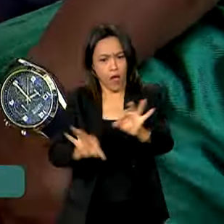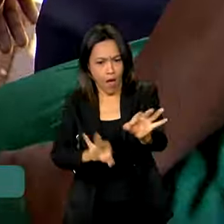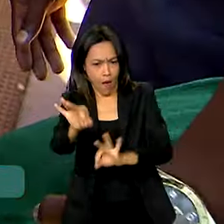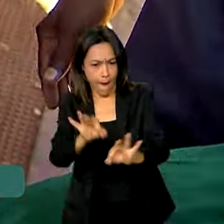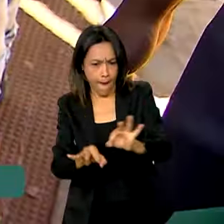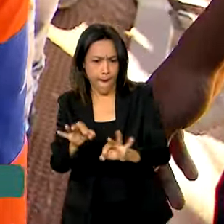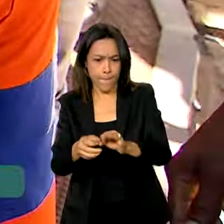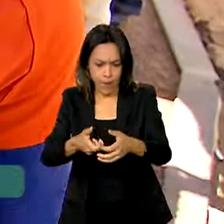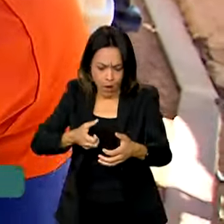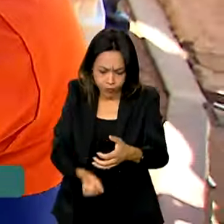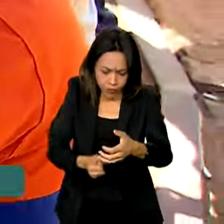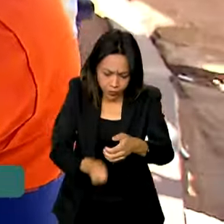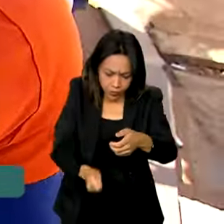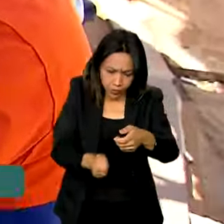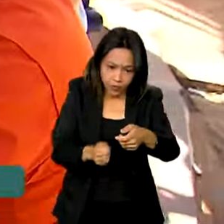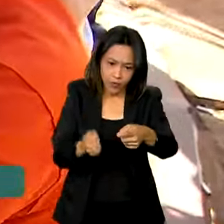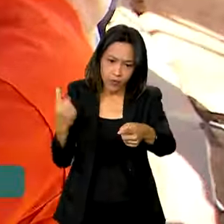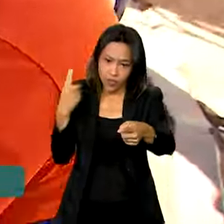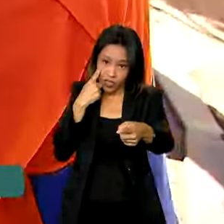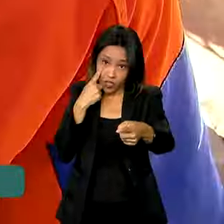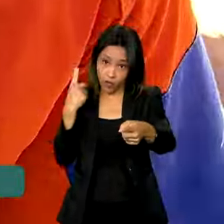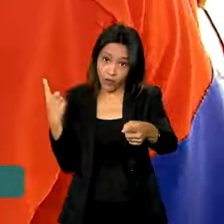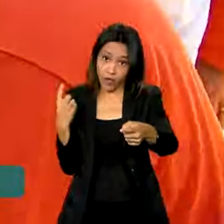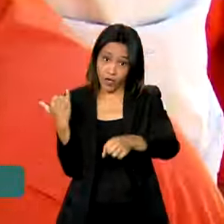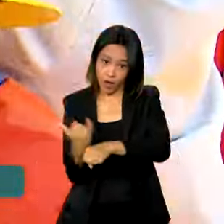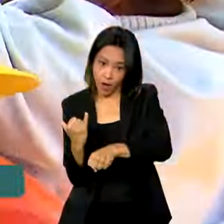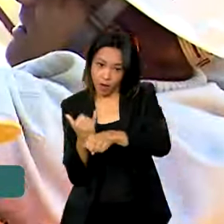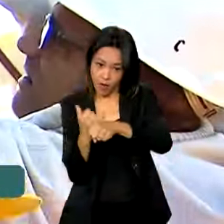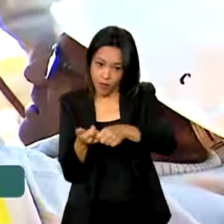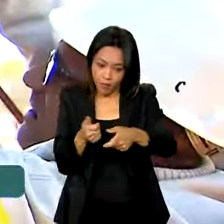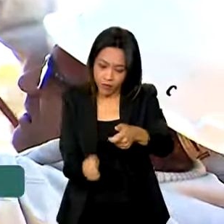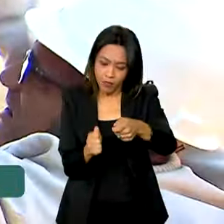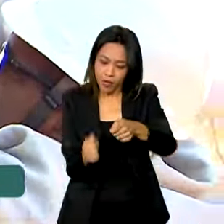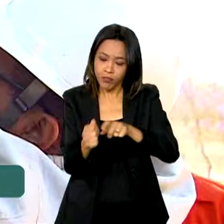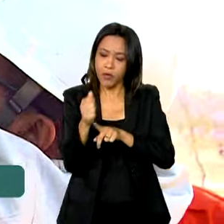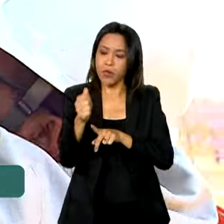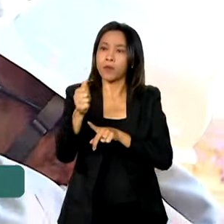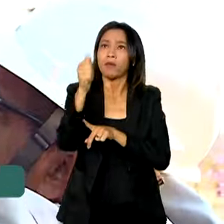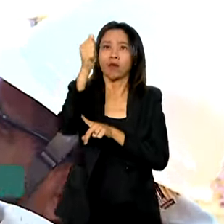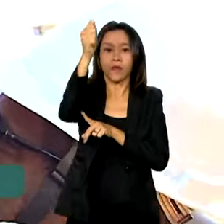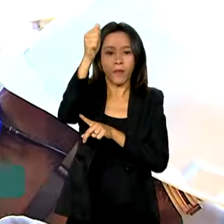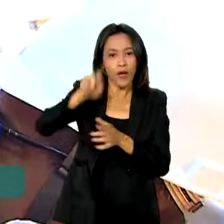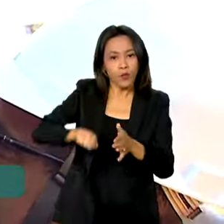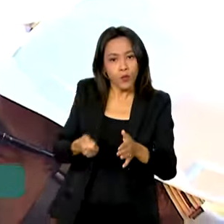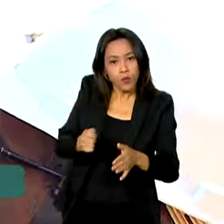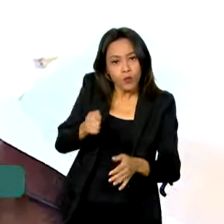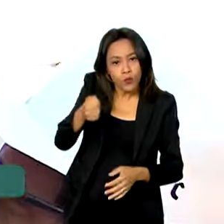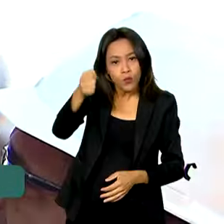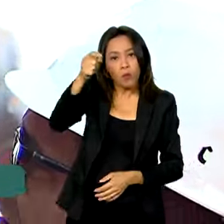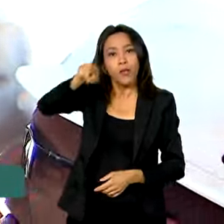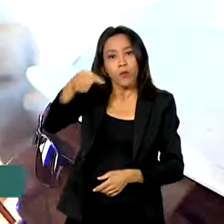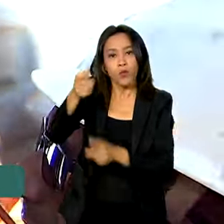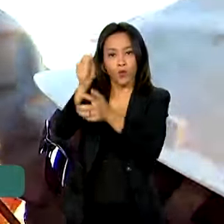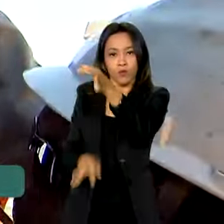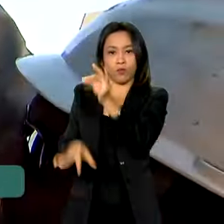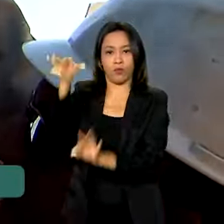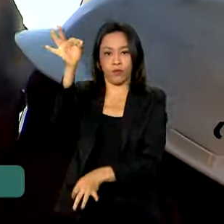fixar os ilhós do bandeirão nesses pinos metálicos chamados de torpedos e parafusá-los para o hasteamento.